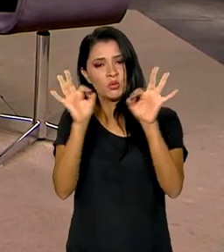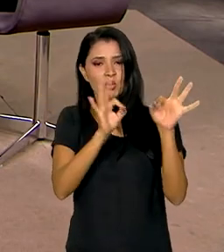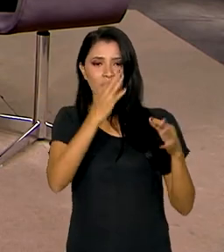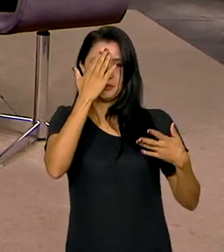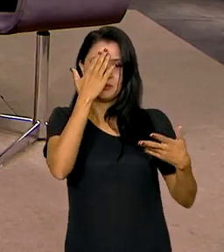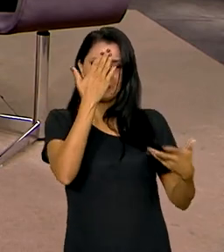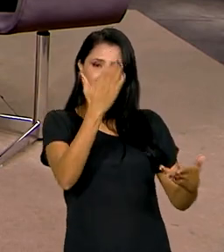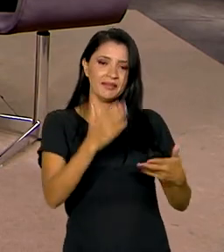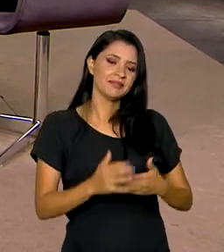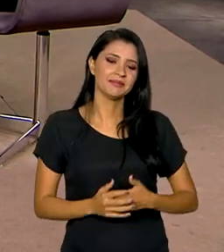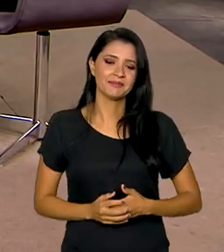Obrigada, ministra.